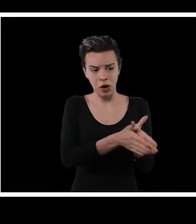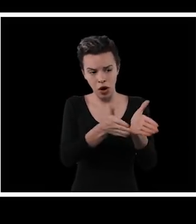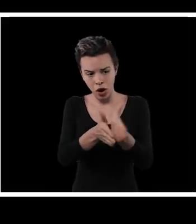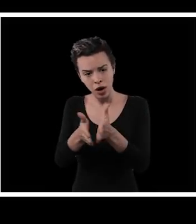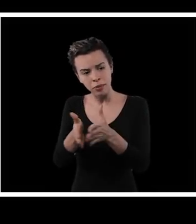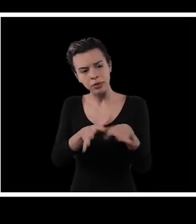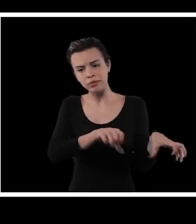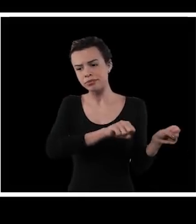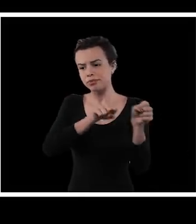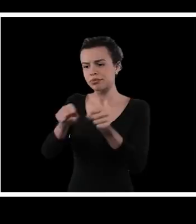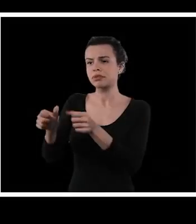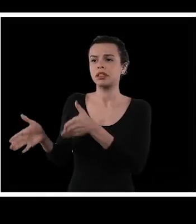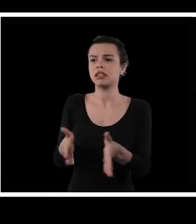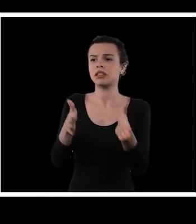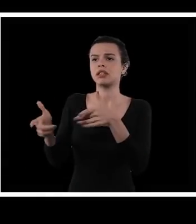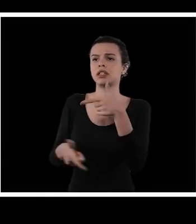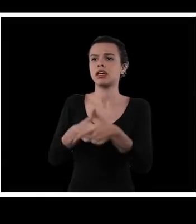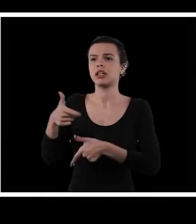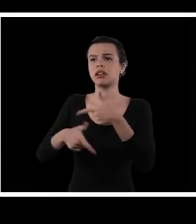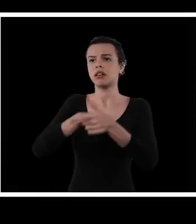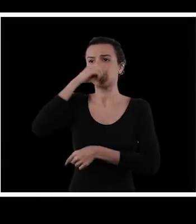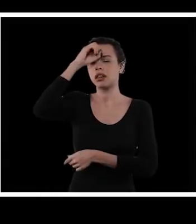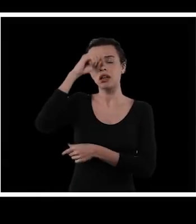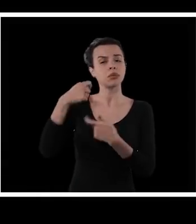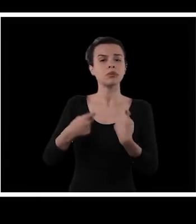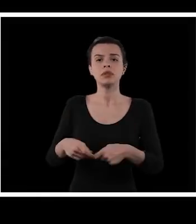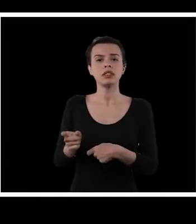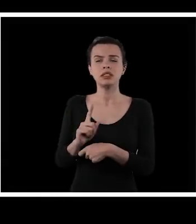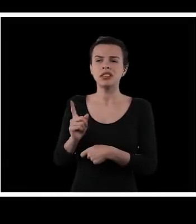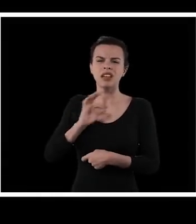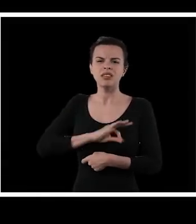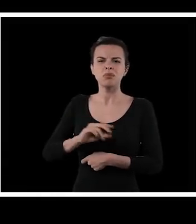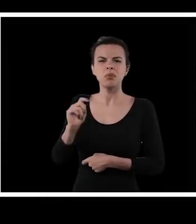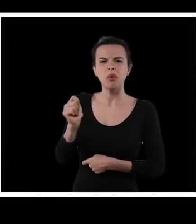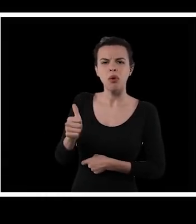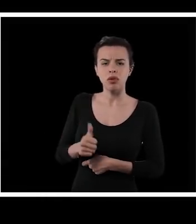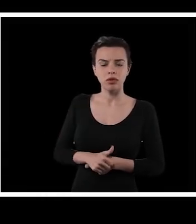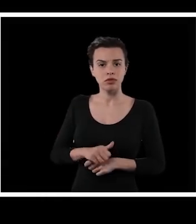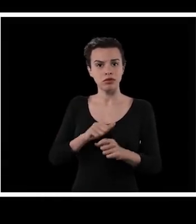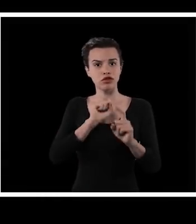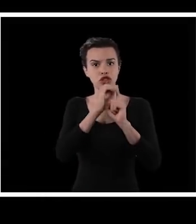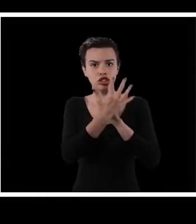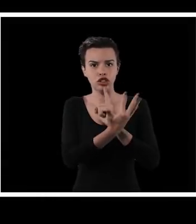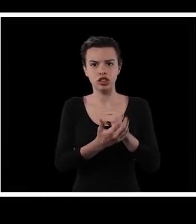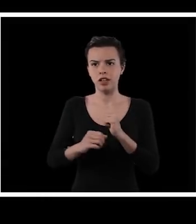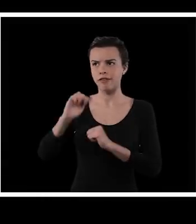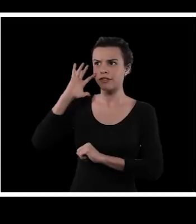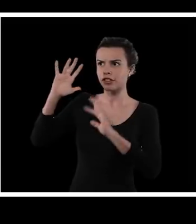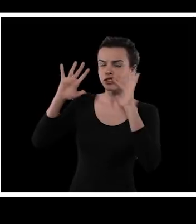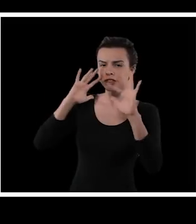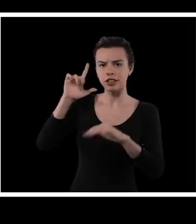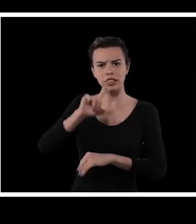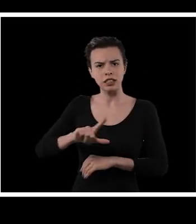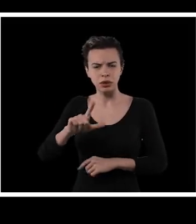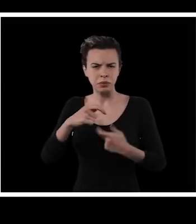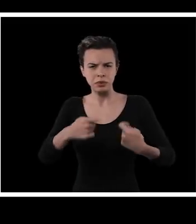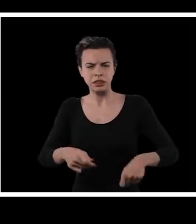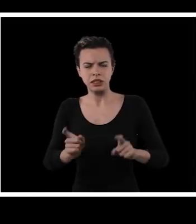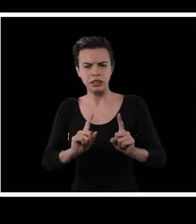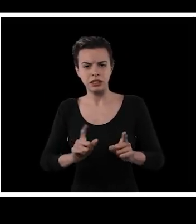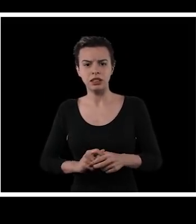pobre, é mão de obra barata e mão de obra barata não precisa ser intelectual. Não precisa saber sociologia, filosofia,